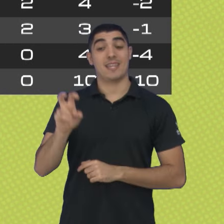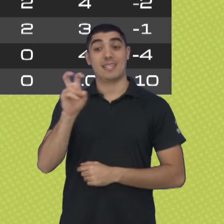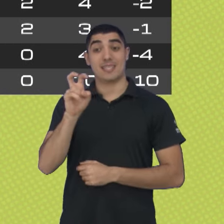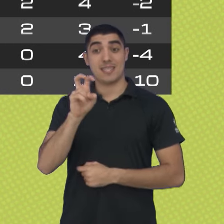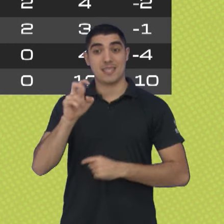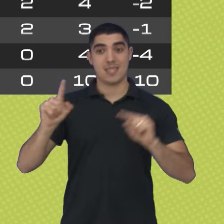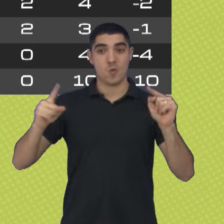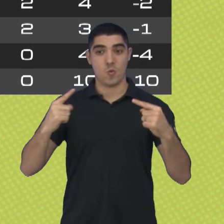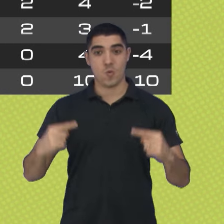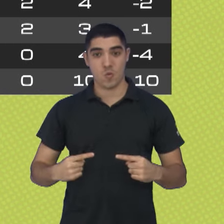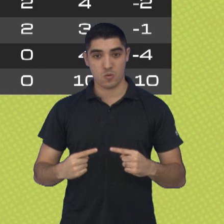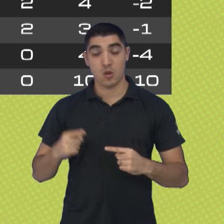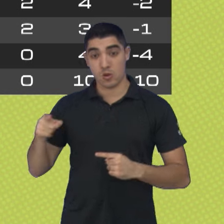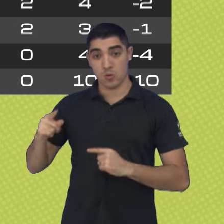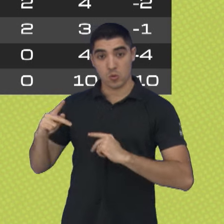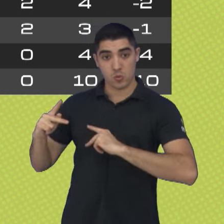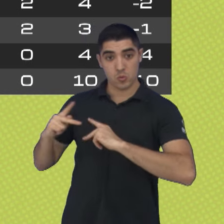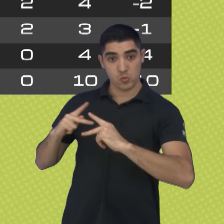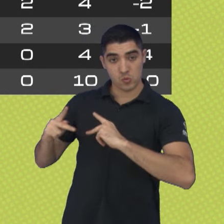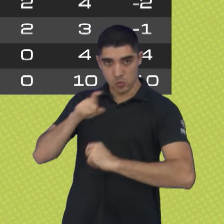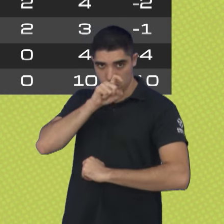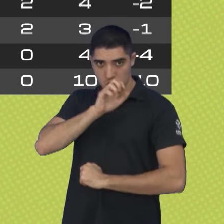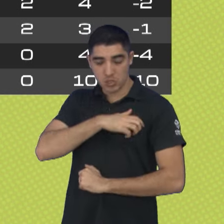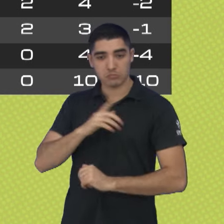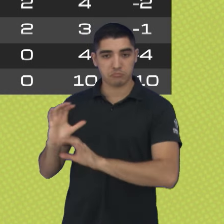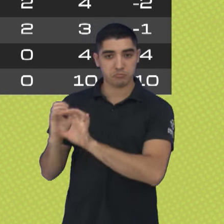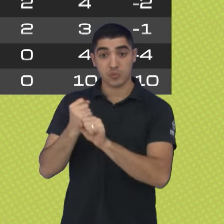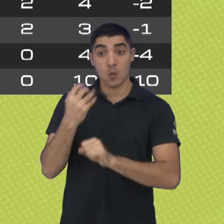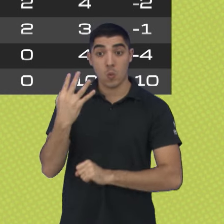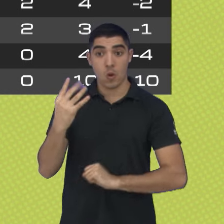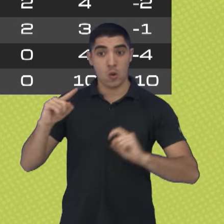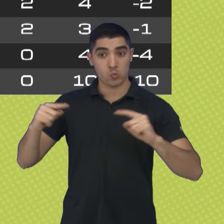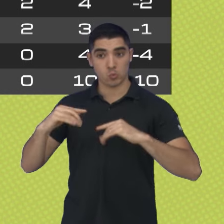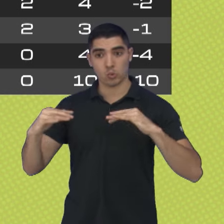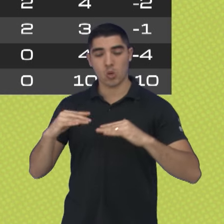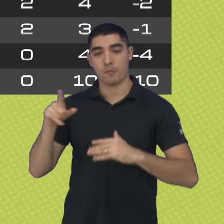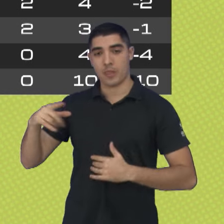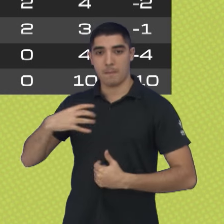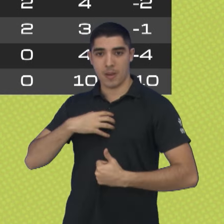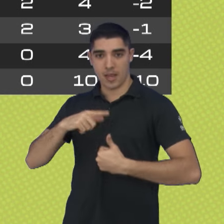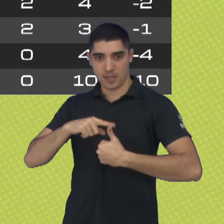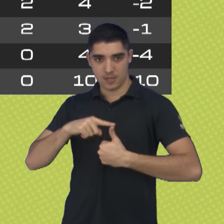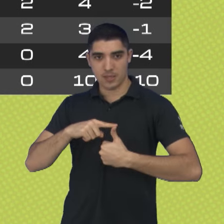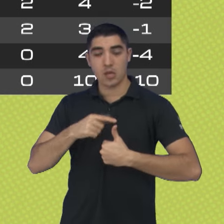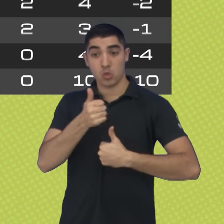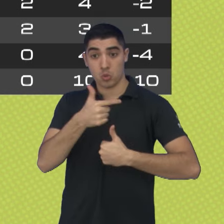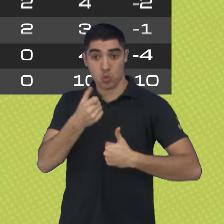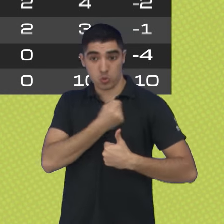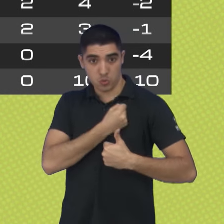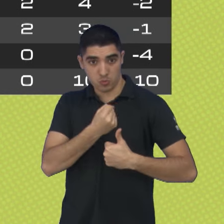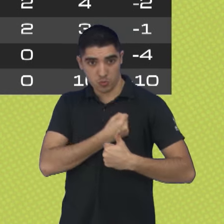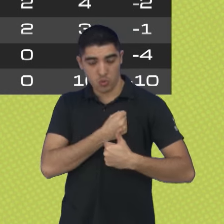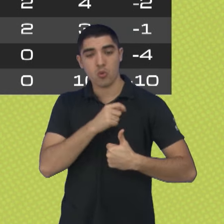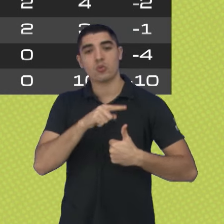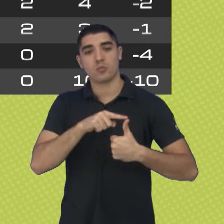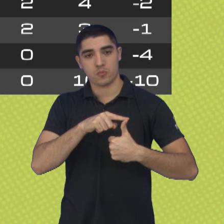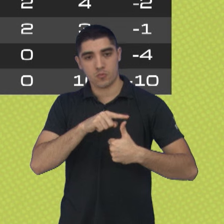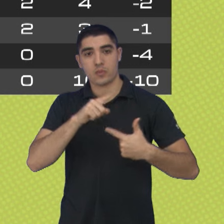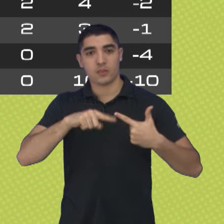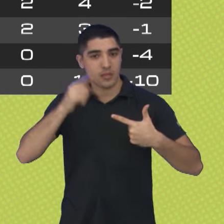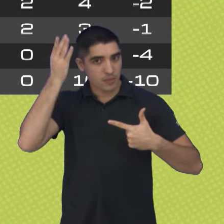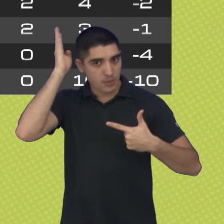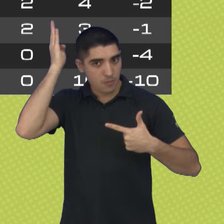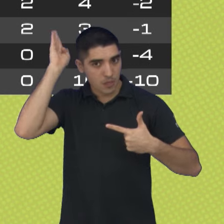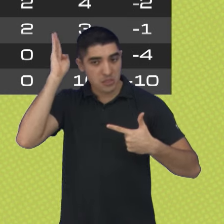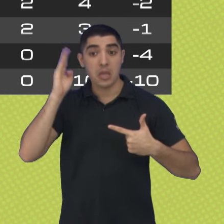José já tem aí quatro jogos na competição, mas o Bahia, líder lá em cima, 12 pontos, quatro jogos, quatro vitórias, seguido pelo